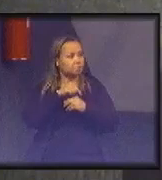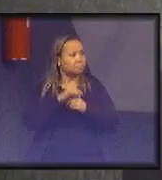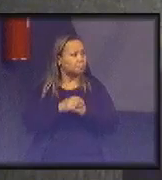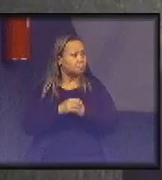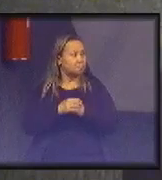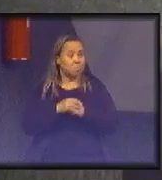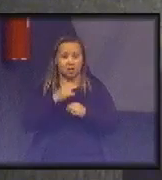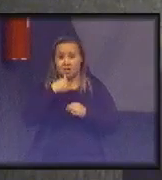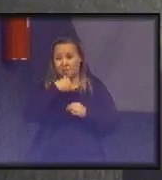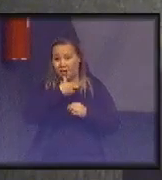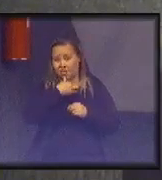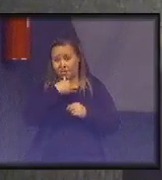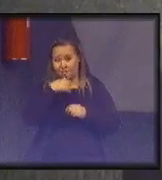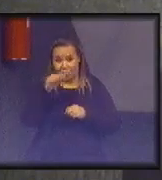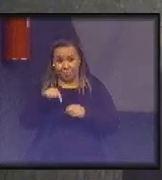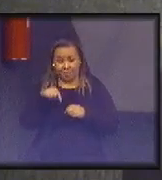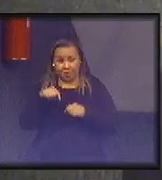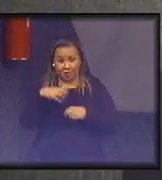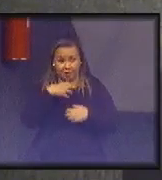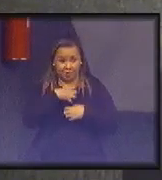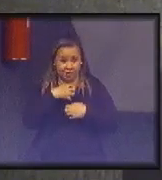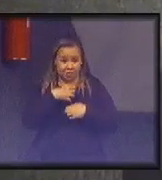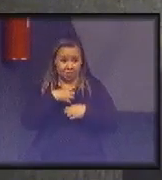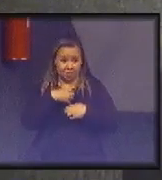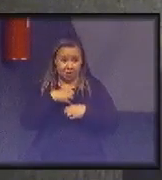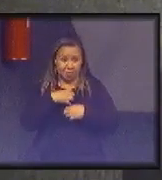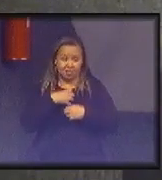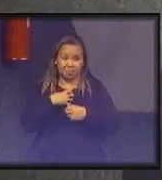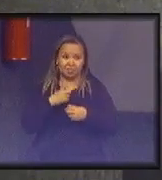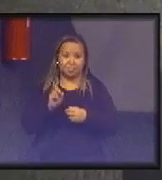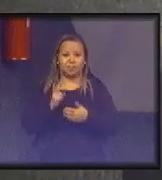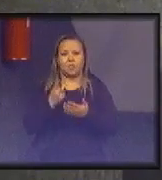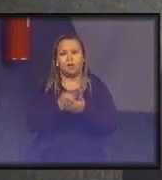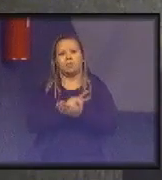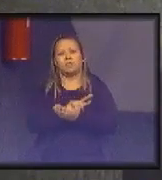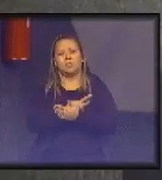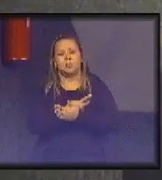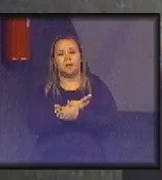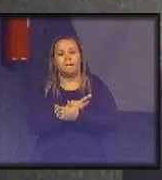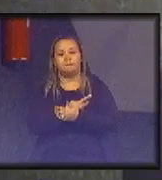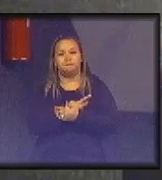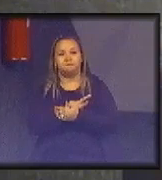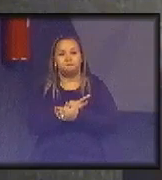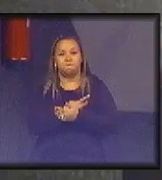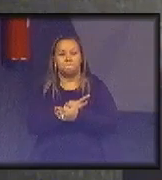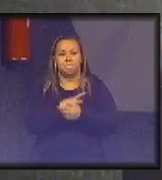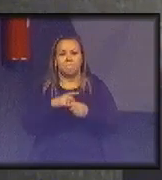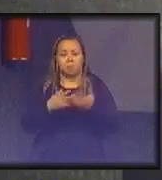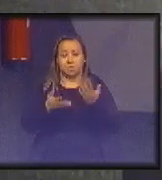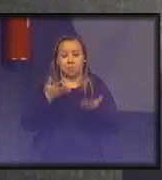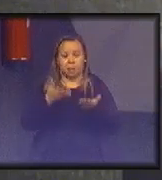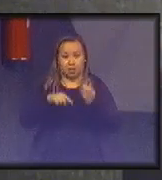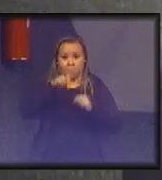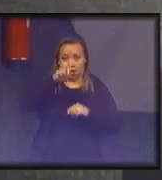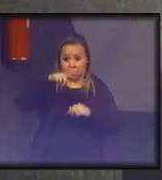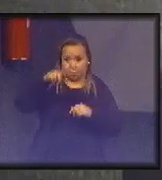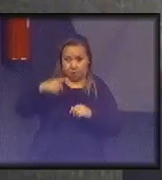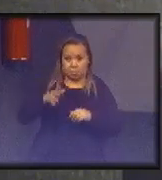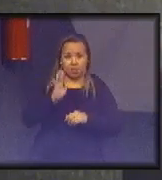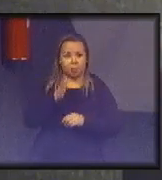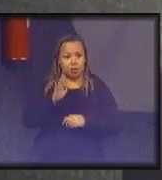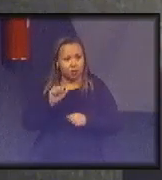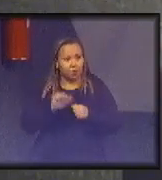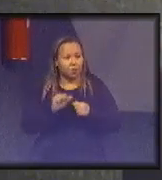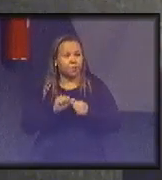Mas, infelizmente, essa situação não era nem para ocorrer. A gente excluir do cômputo do balanço é porque já foi disponibilizado o